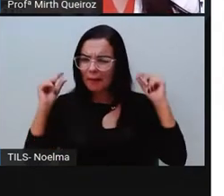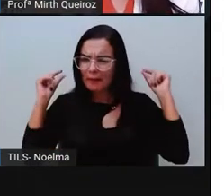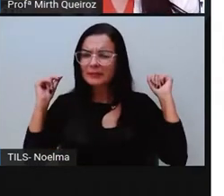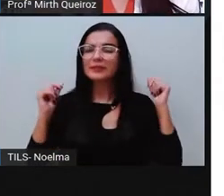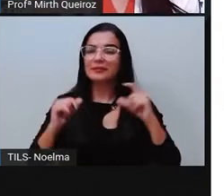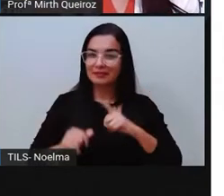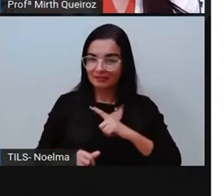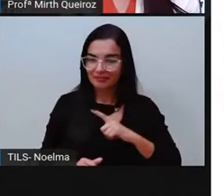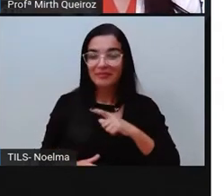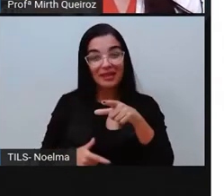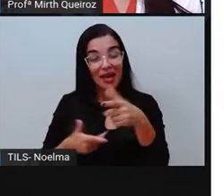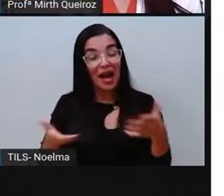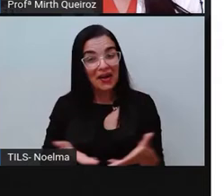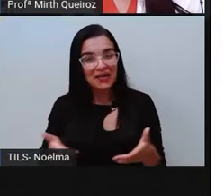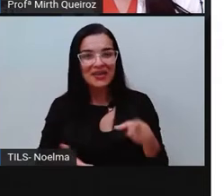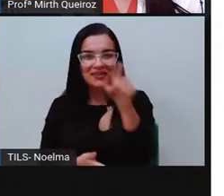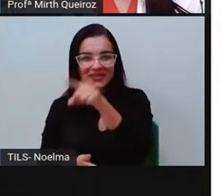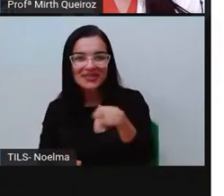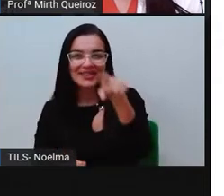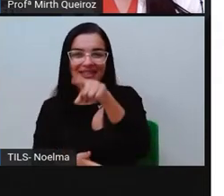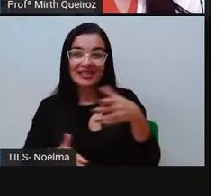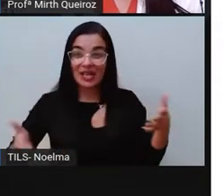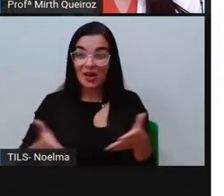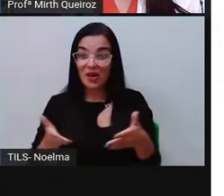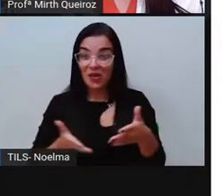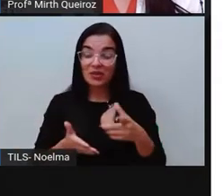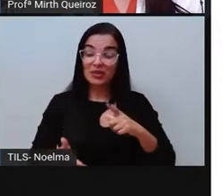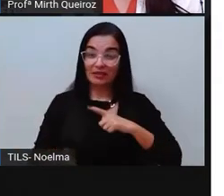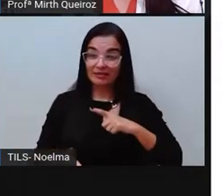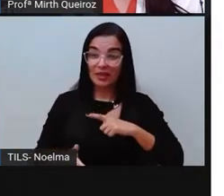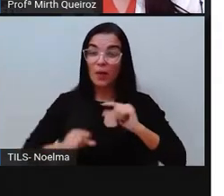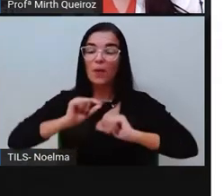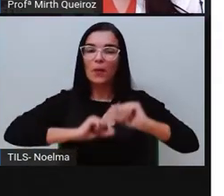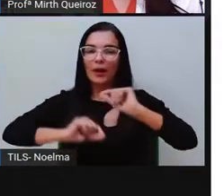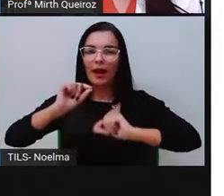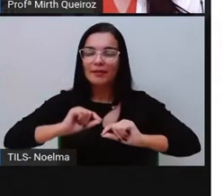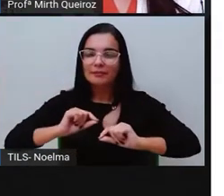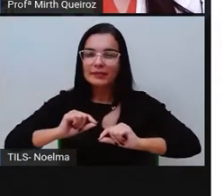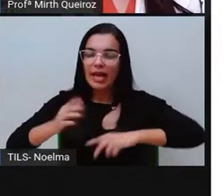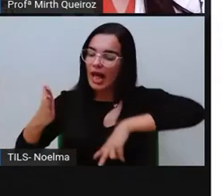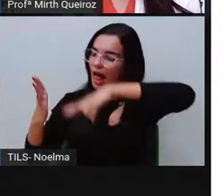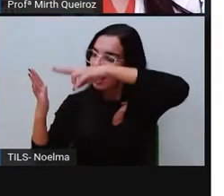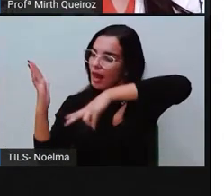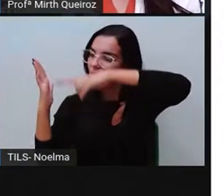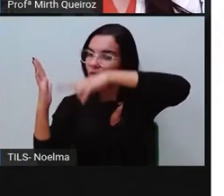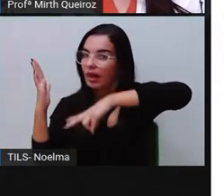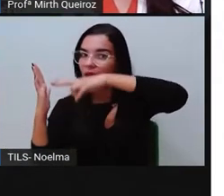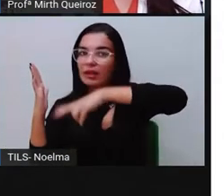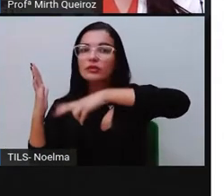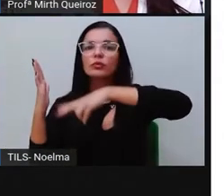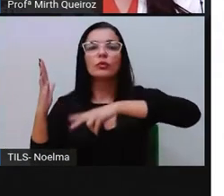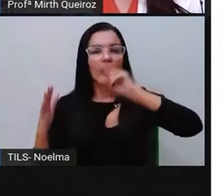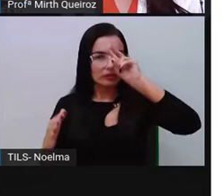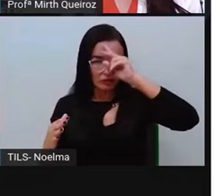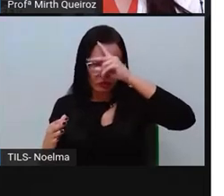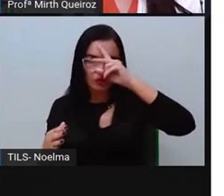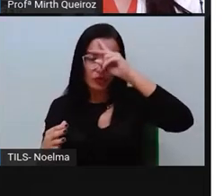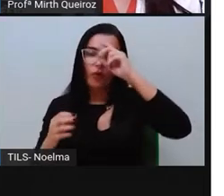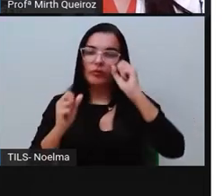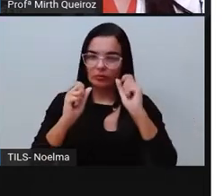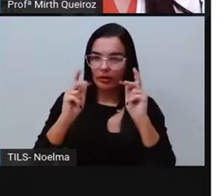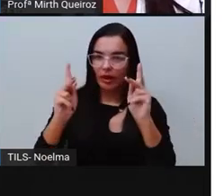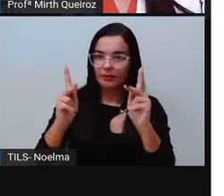na de vocês agora. E hoje nós iremos trabalhar a leitura, a leitura desses contos de fadas.